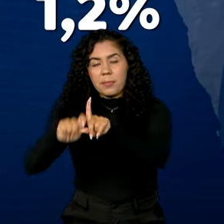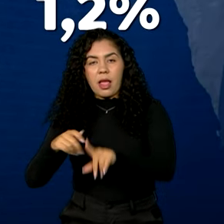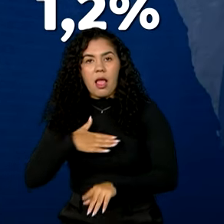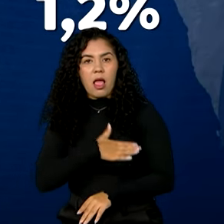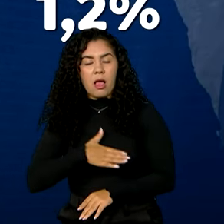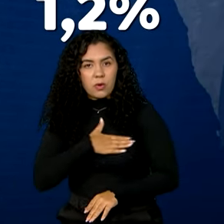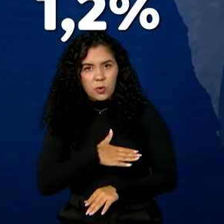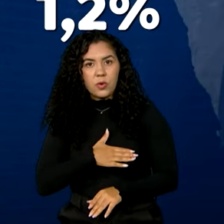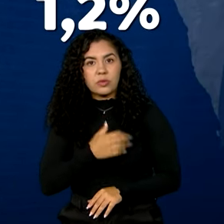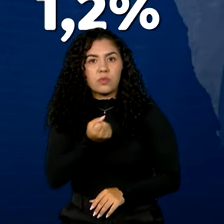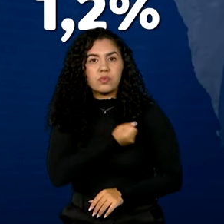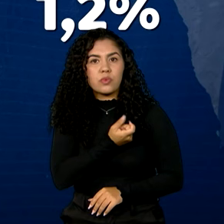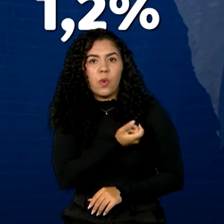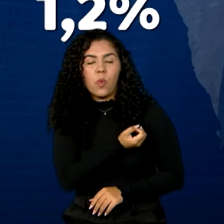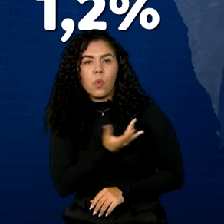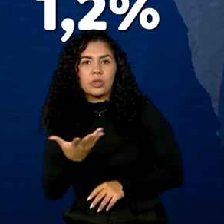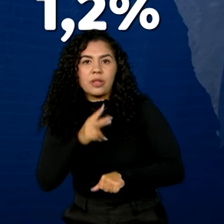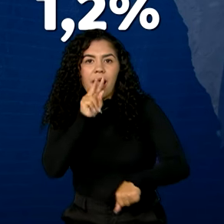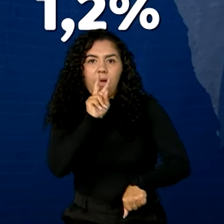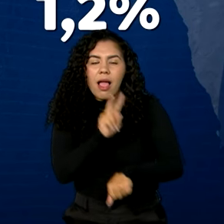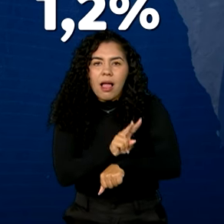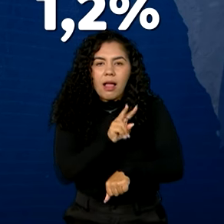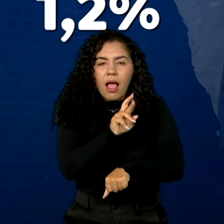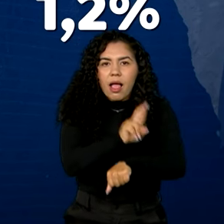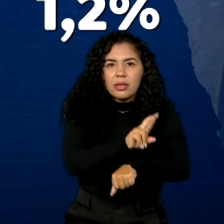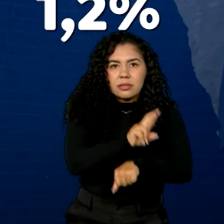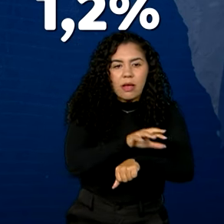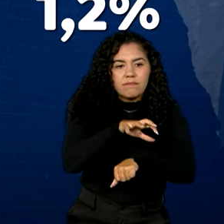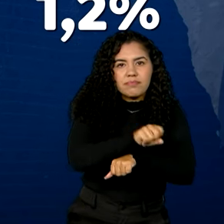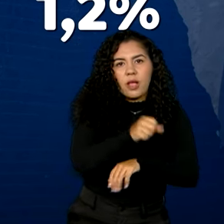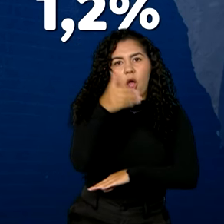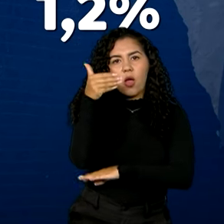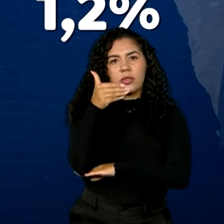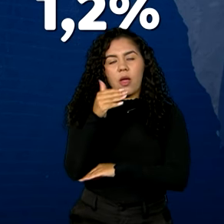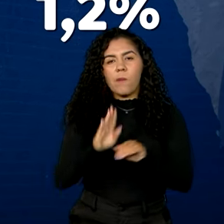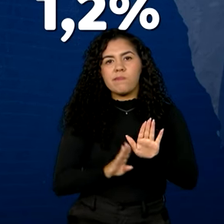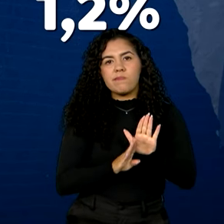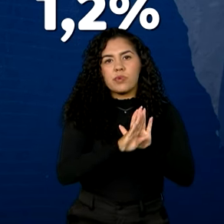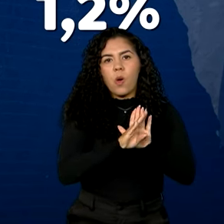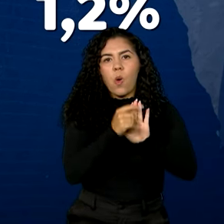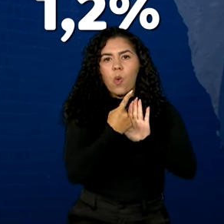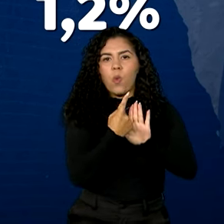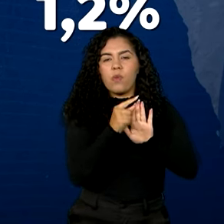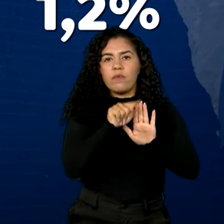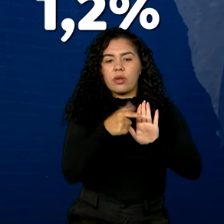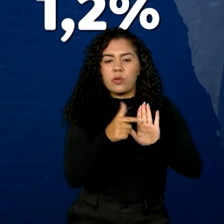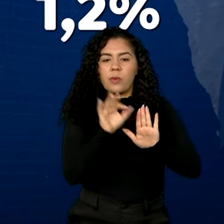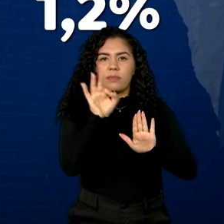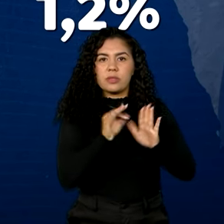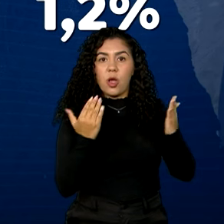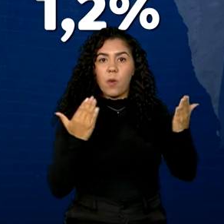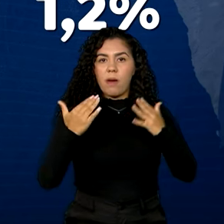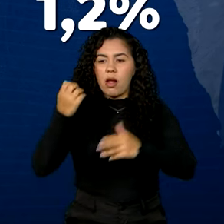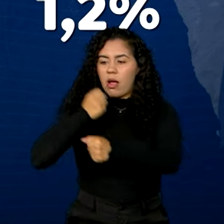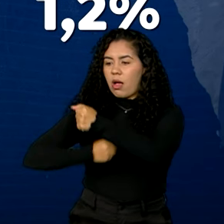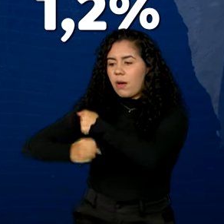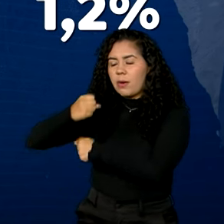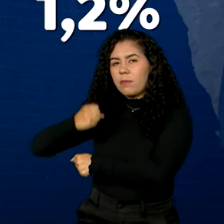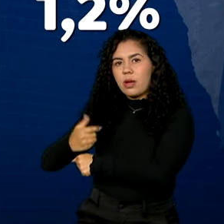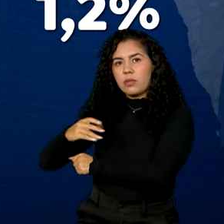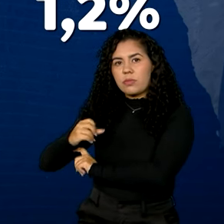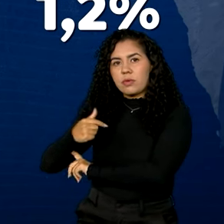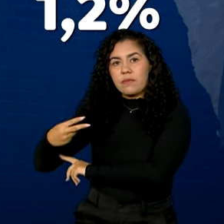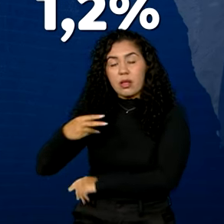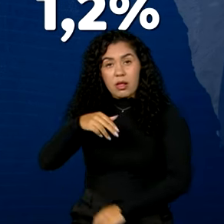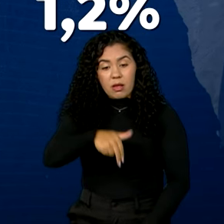taxa de ocupação de hotéis cresceu em média 1,2% em relação ao mesmo período do ano passado. A região